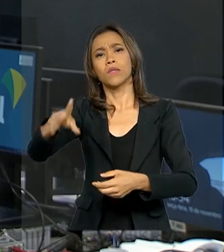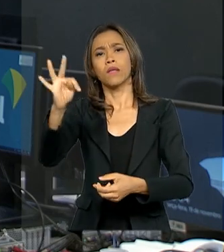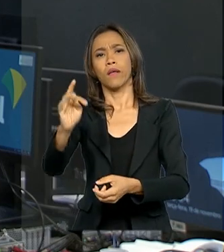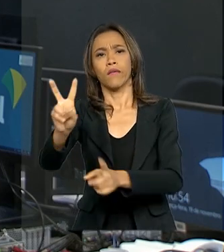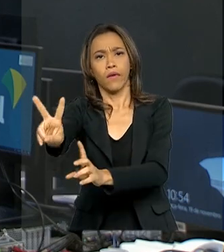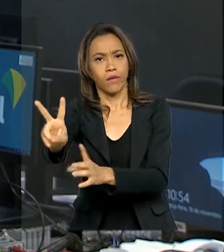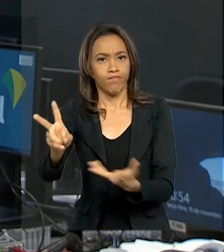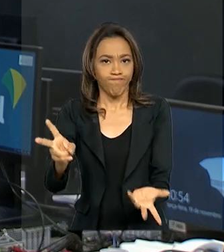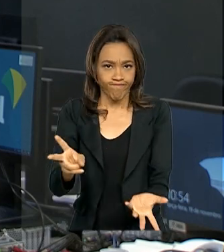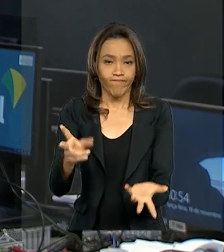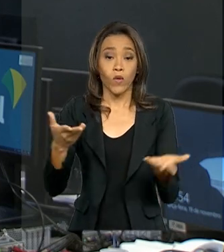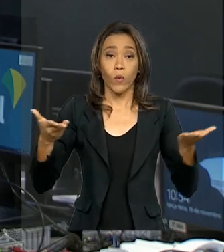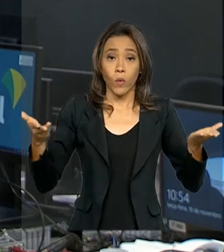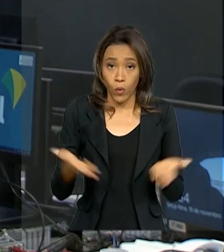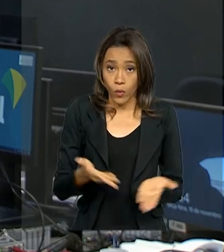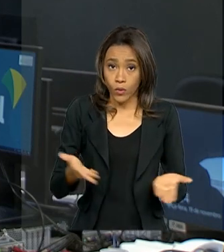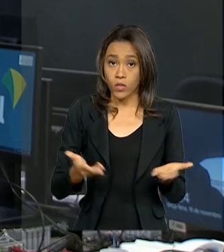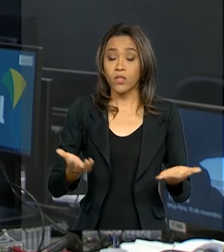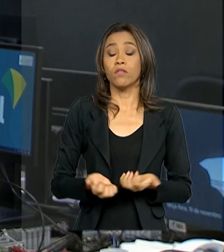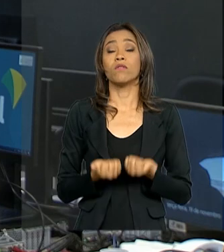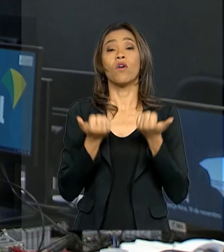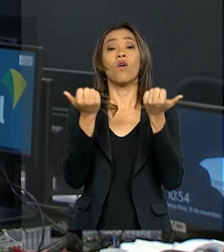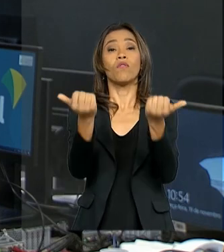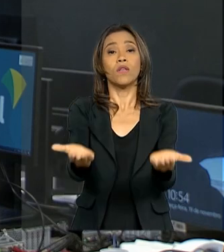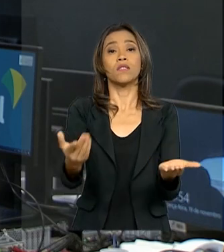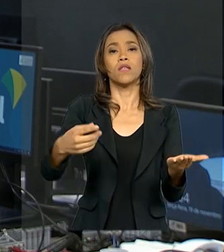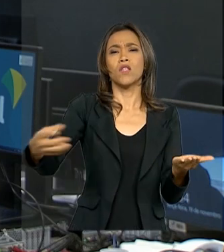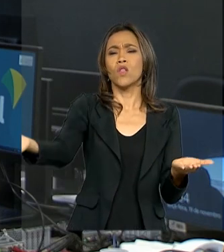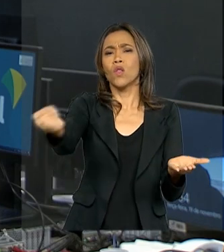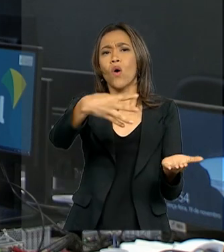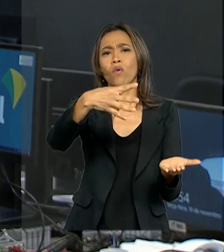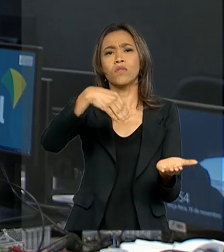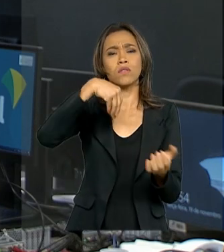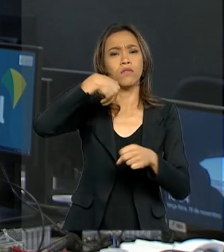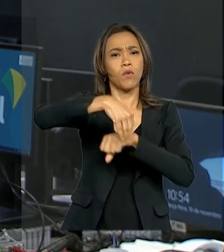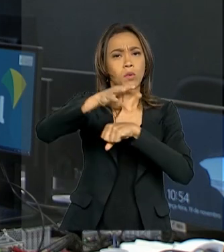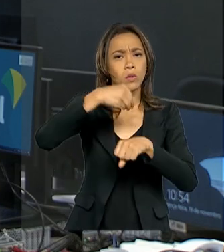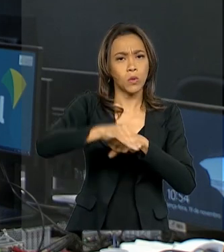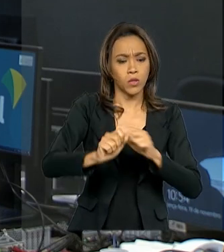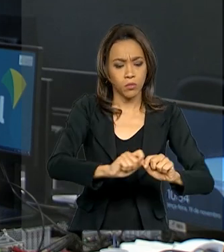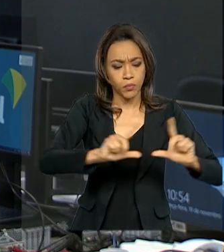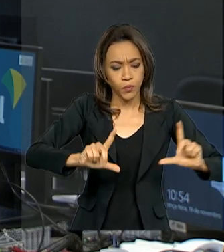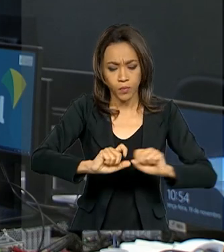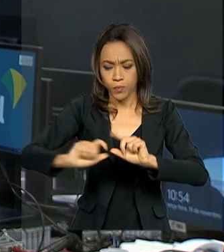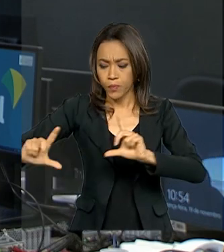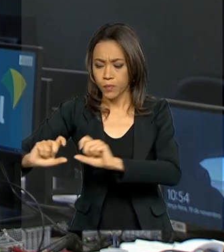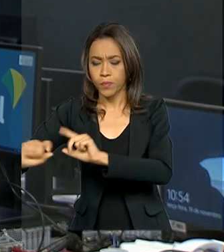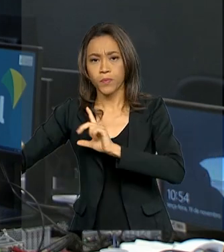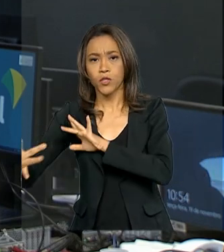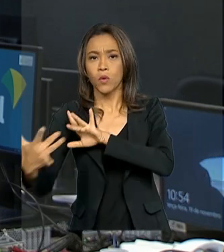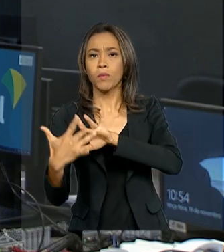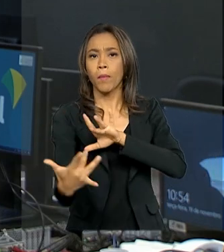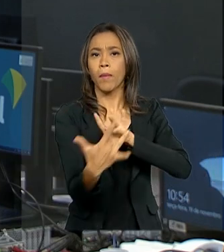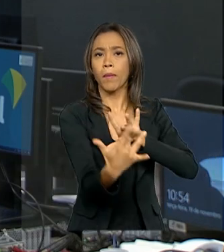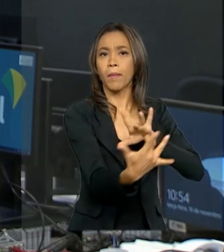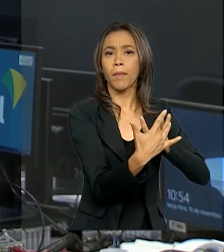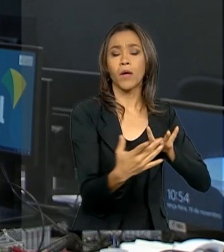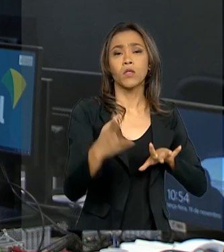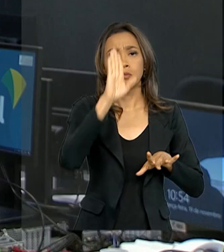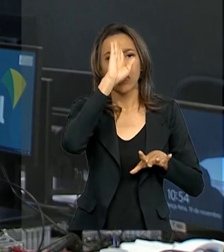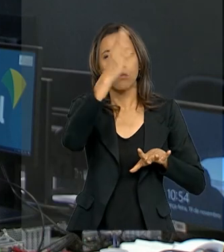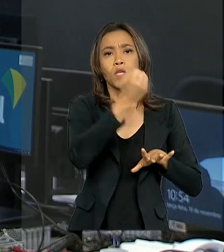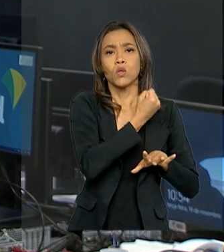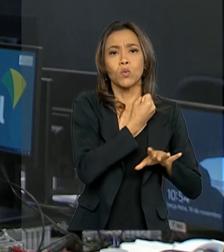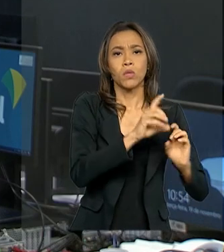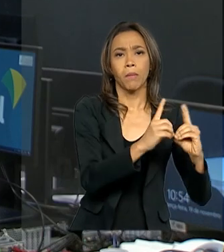Hoje também será disponibilizado ao público novos painéis de dados de serviços de telecomunicações com os principais números do setor,